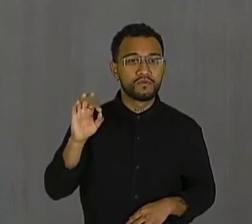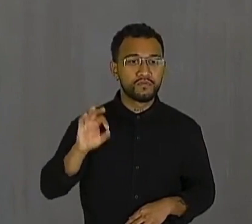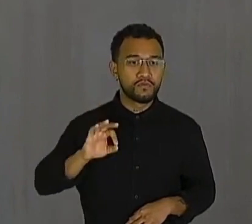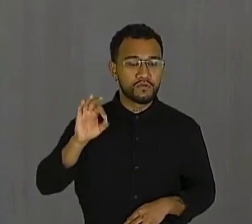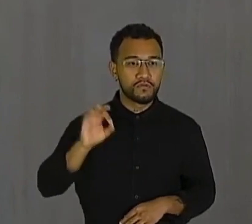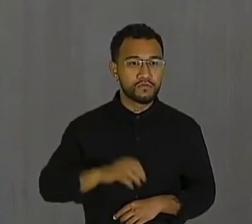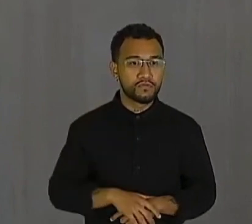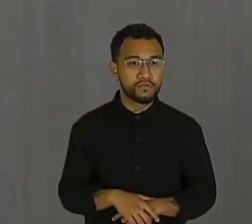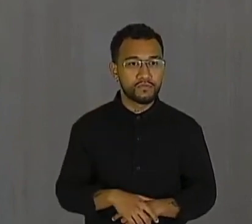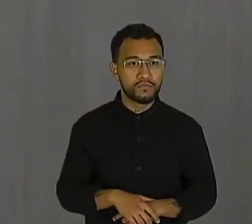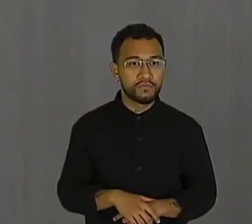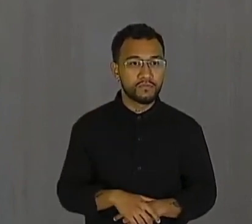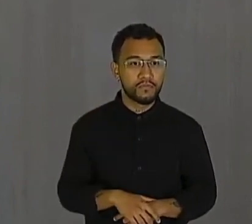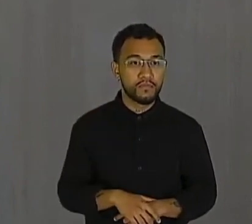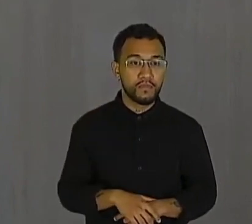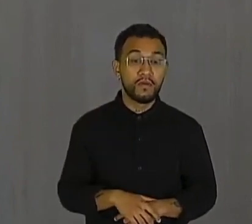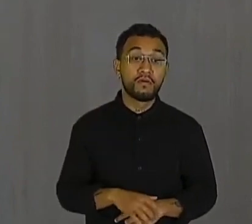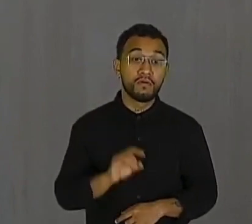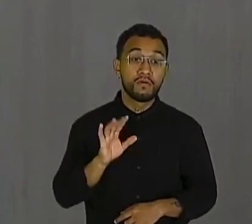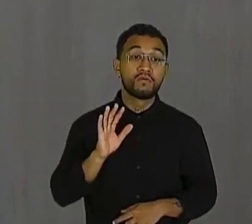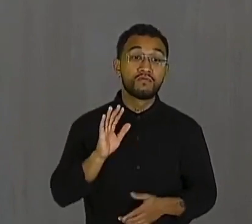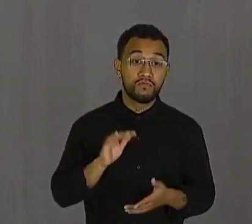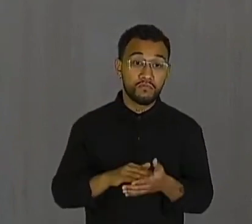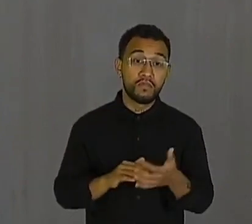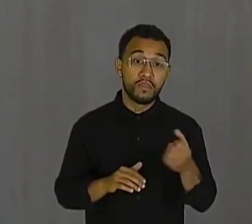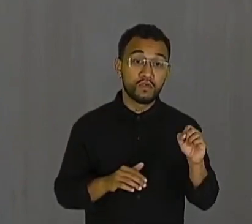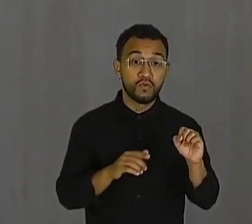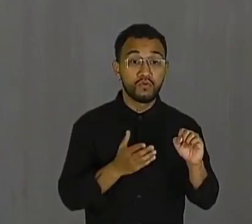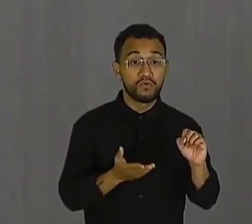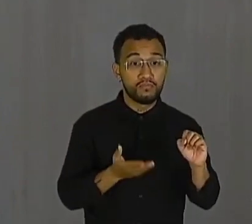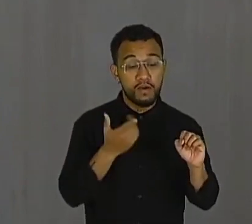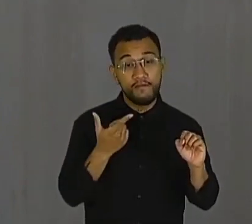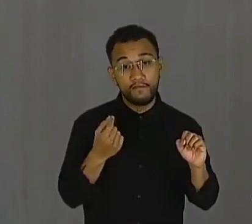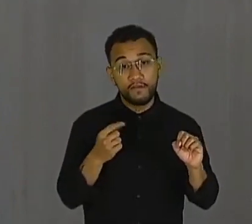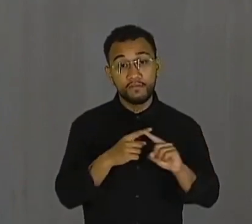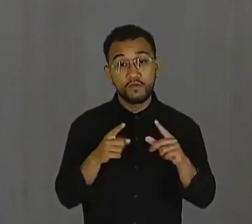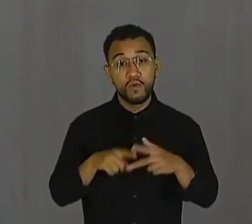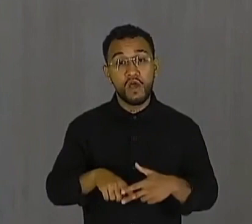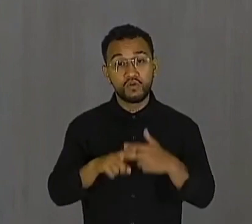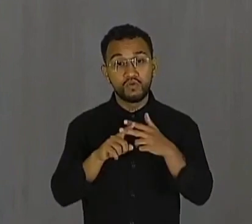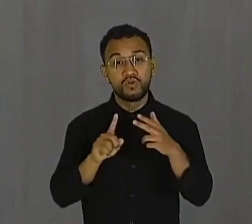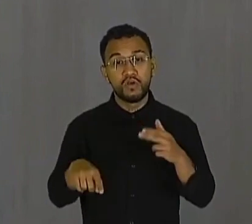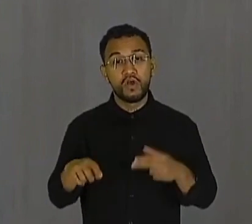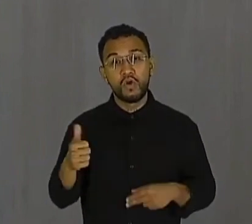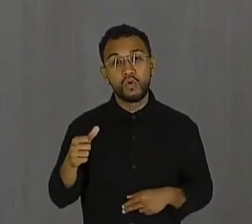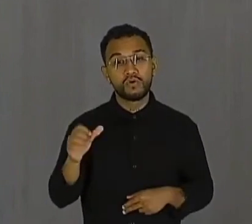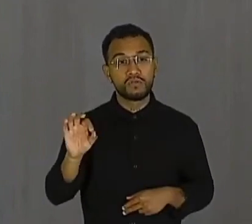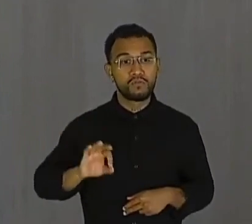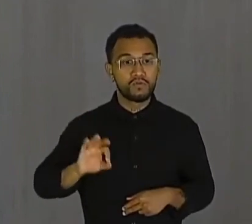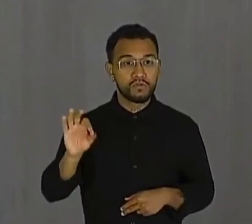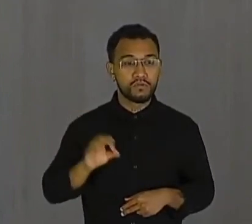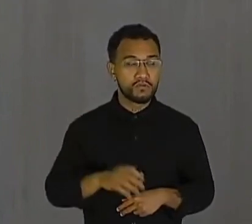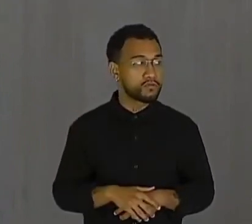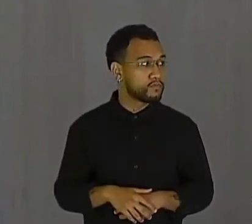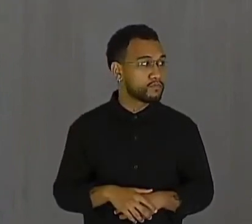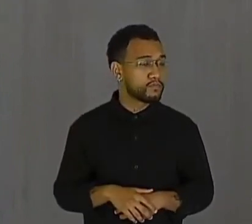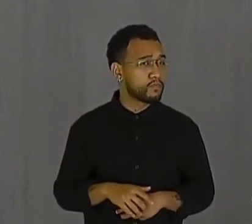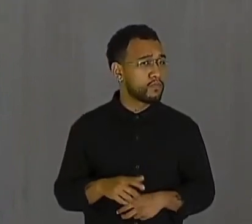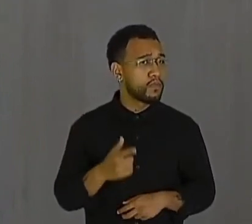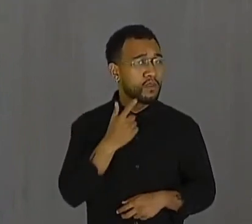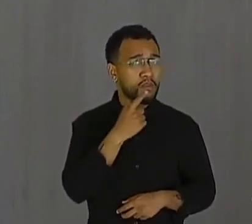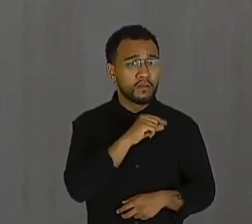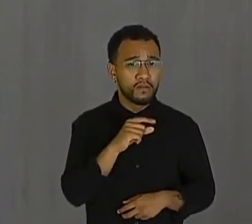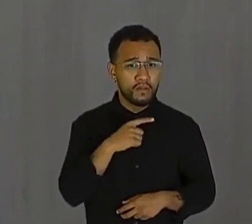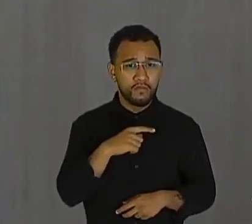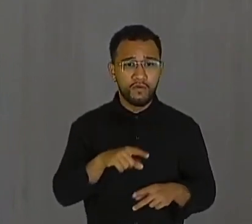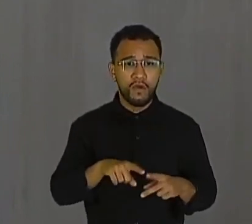alíquota mudou de 18 para 20, mas o reajuste foi de 11%. Quem foi que teve 11%